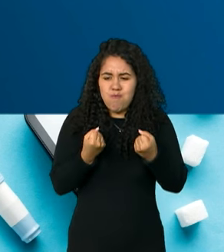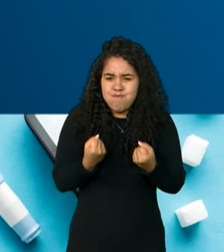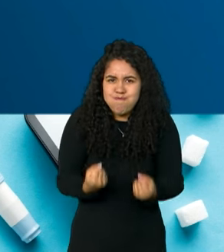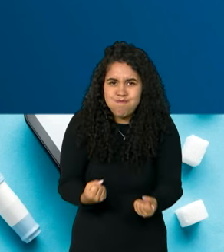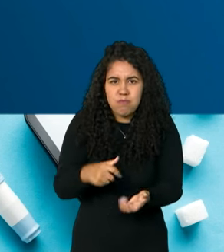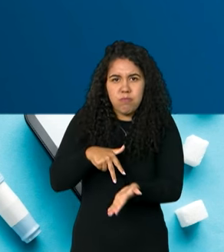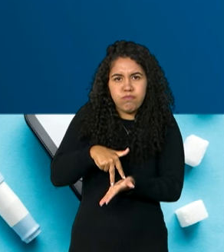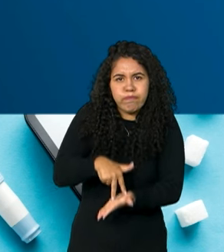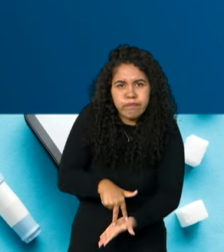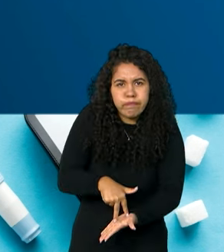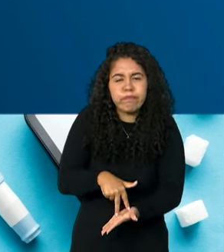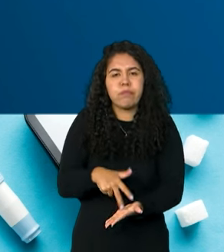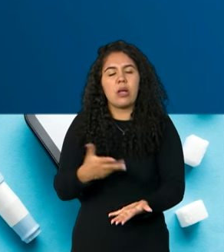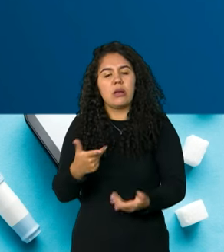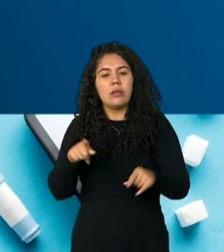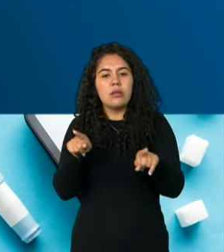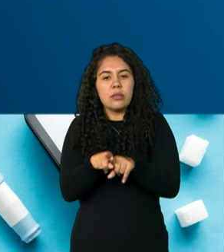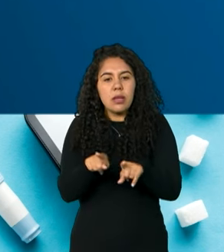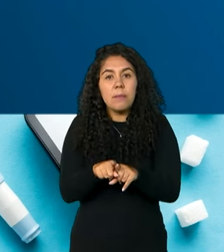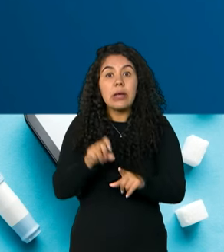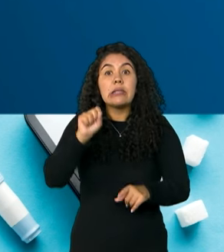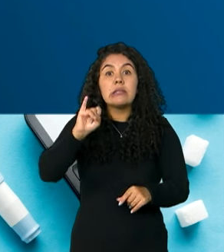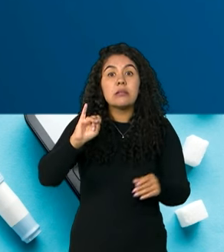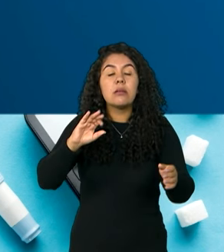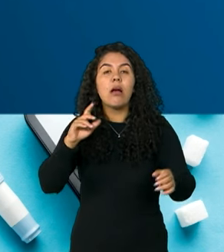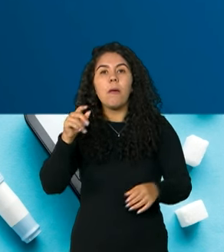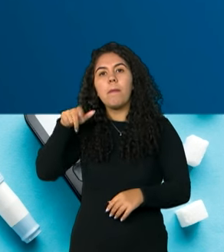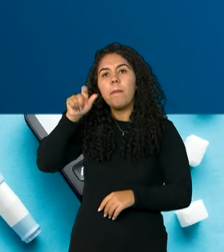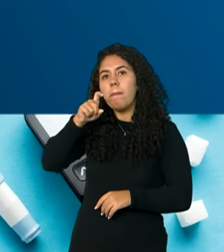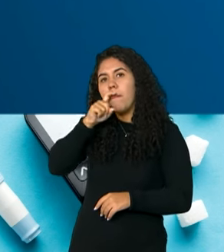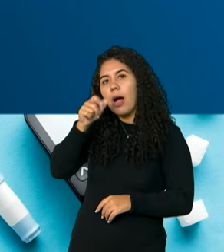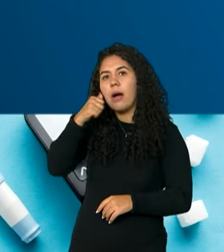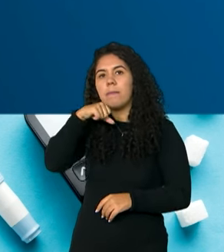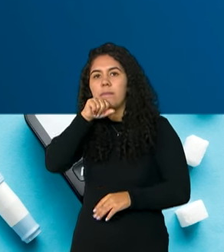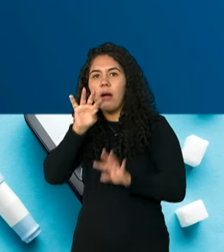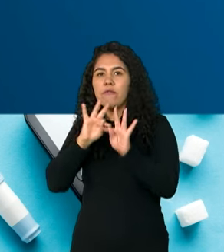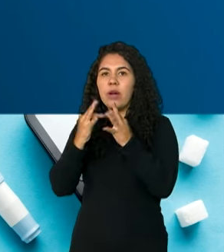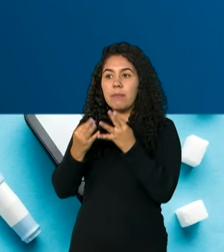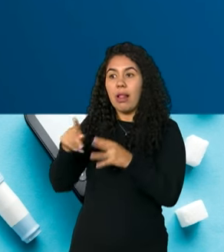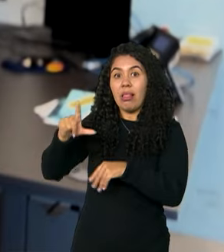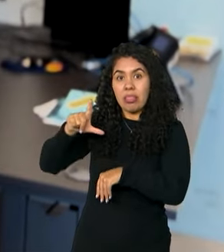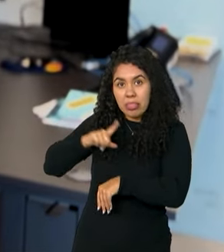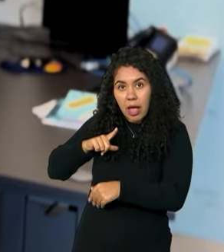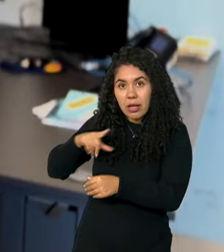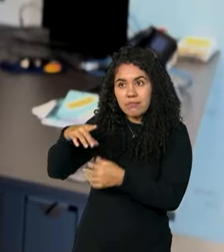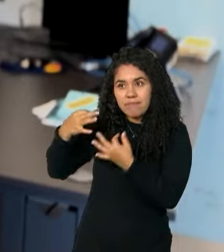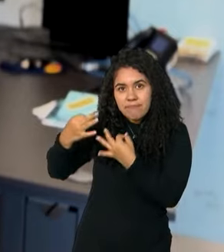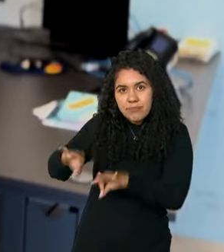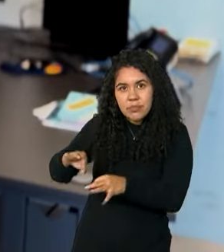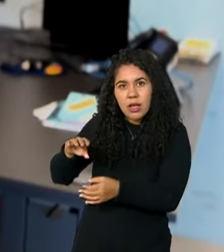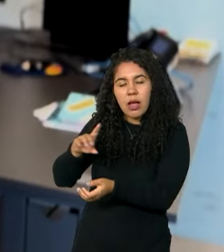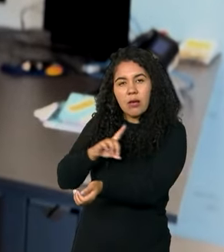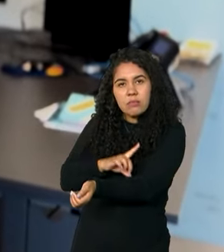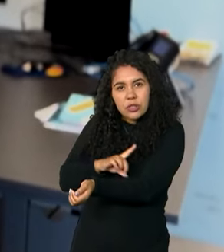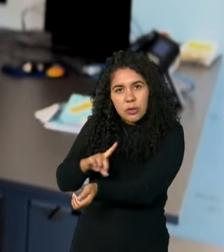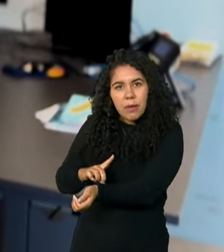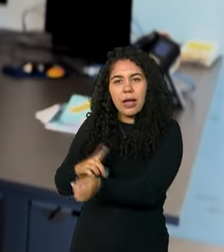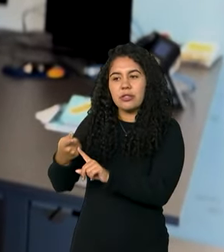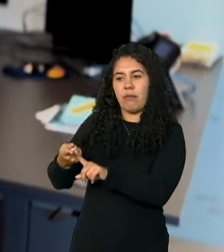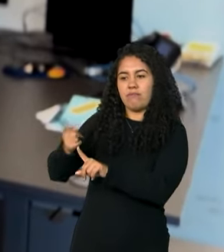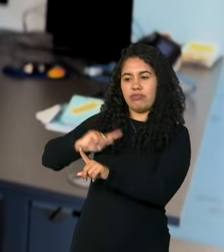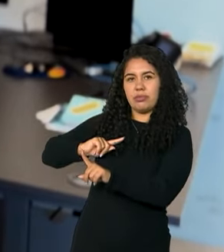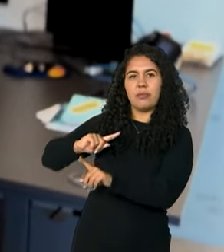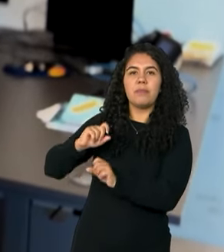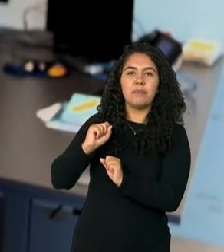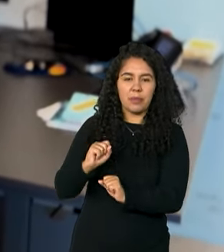e o fato de pais, irmãos ou parentes próximos terem a doença. É importante frisar as políticas